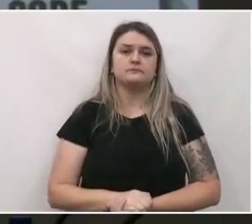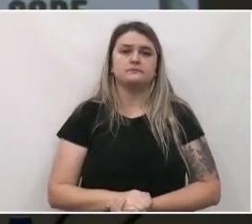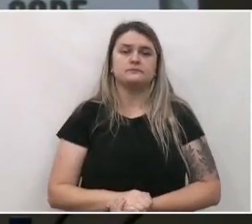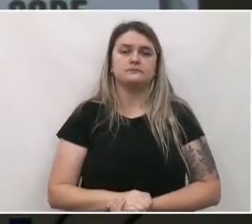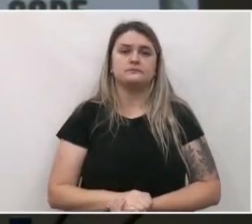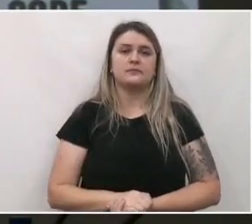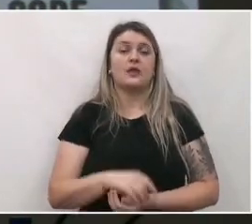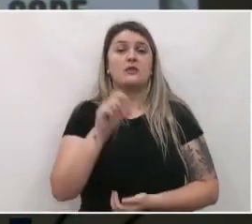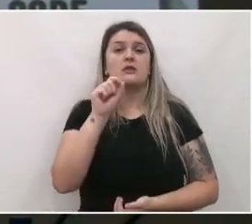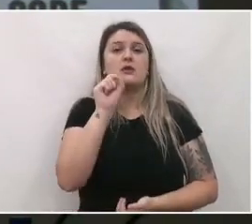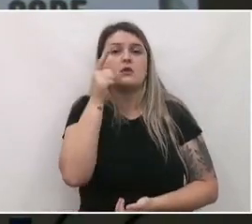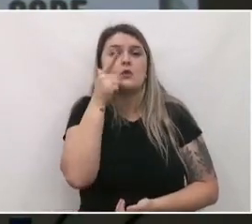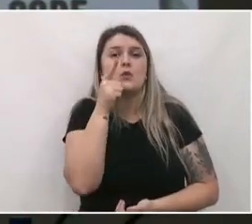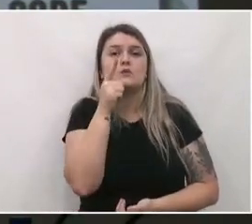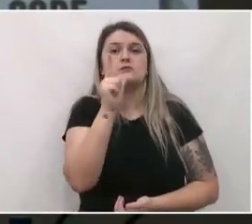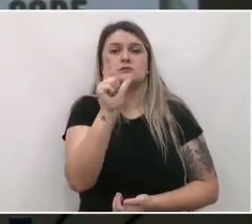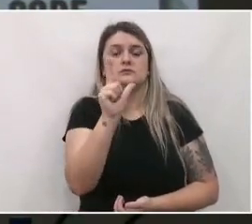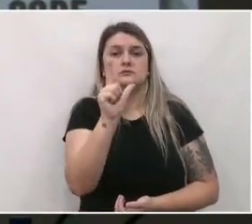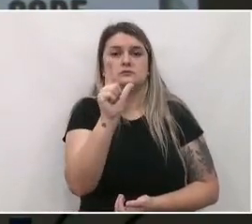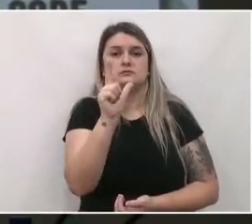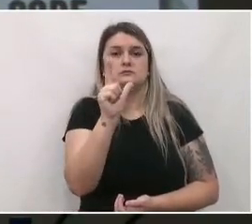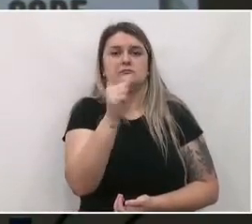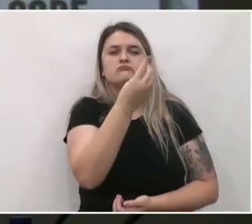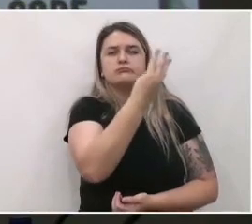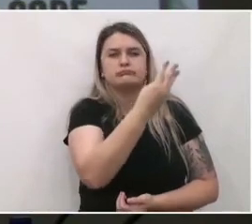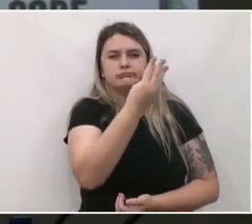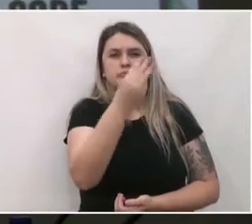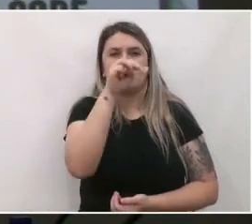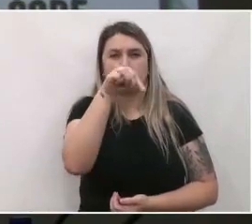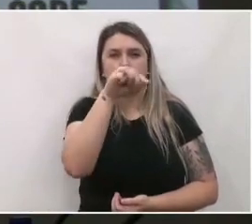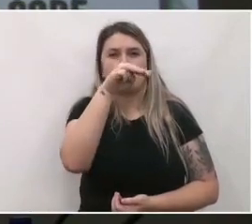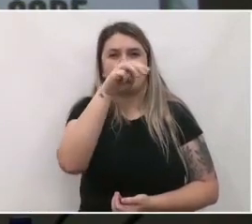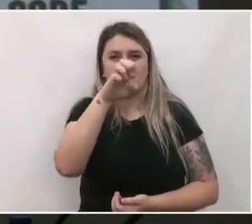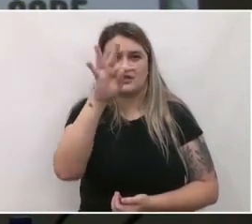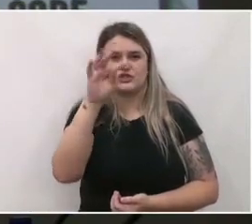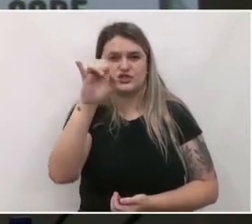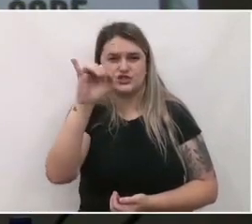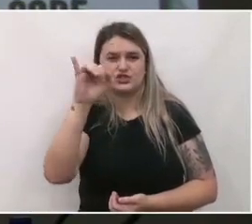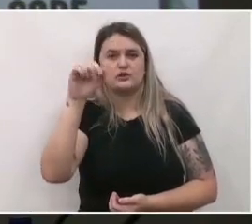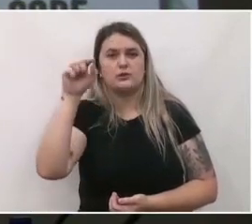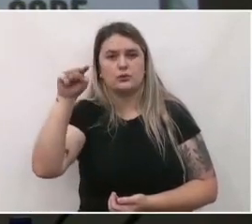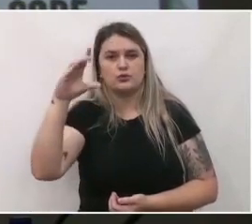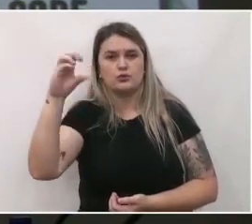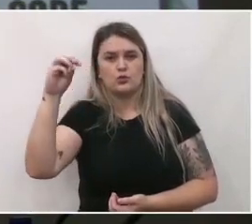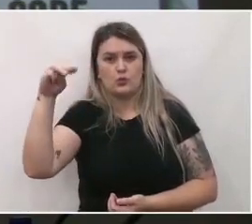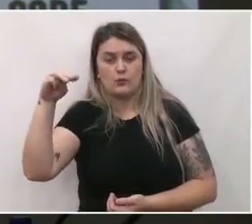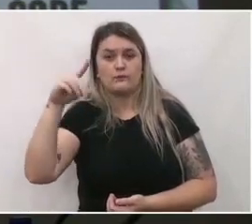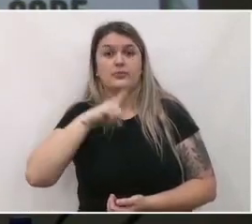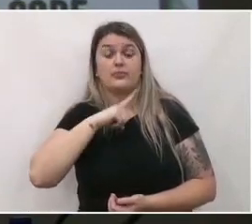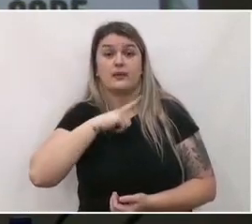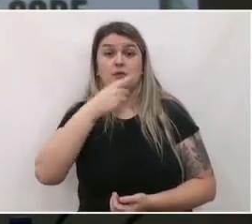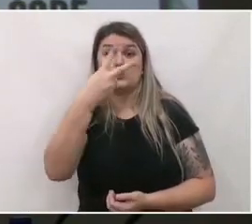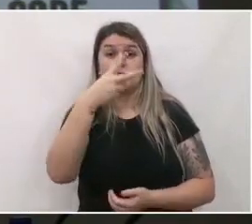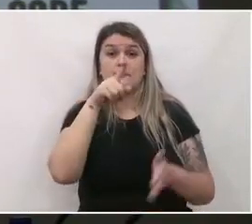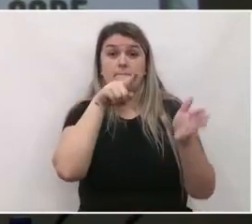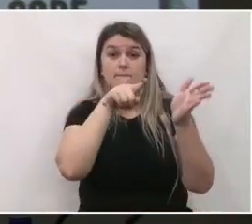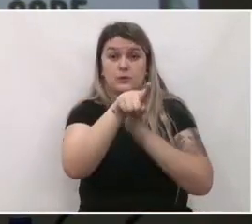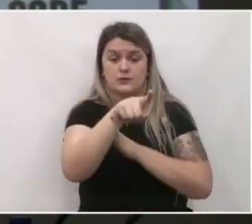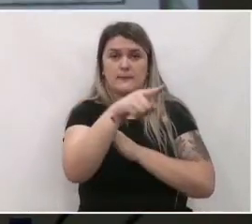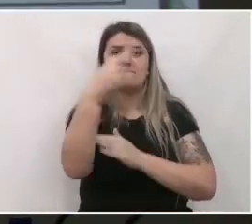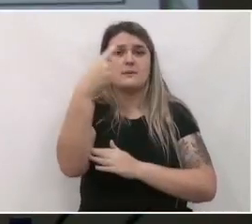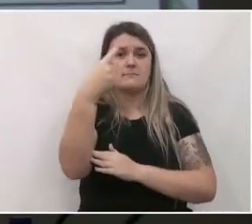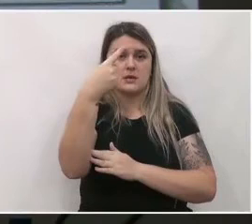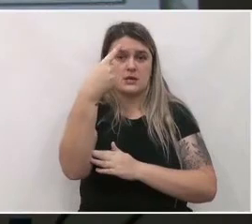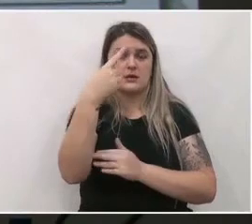Quem conseguir acessar, lá vão aparecer duas perguntas sequenciais. A primeira delas